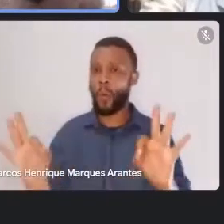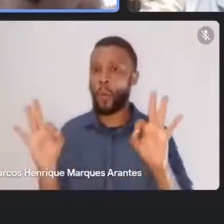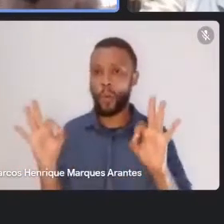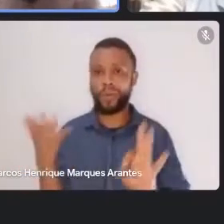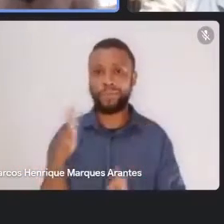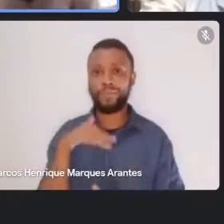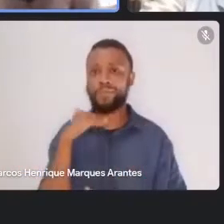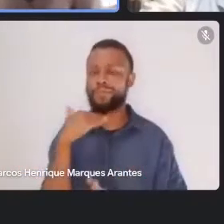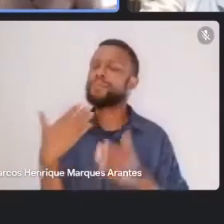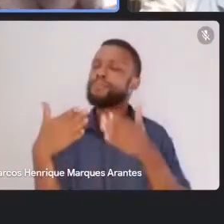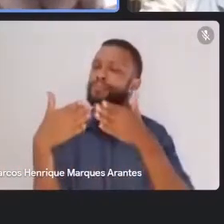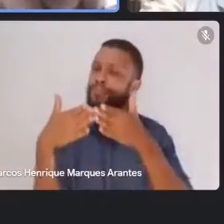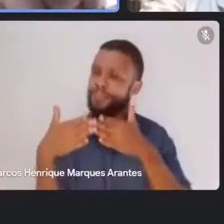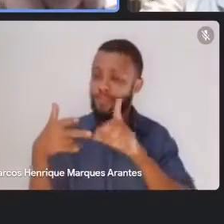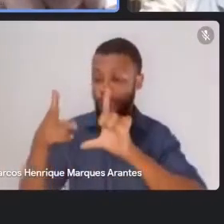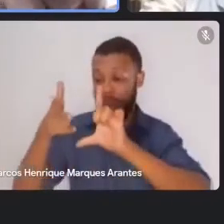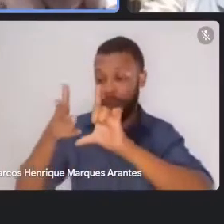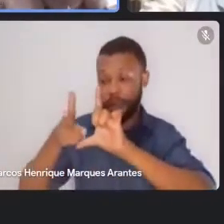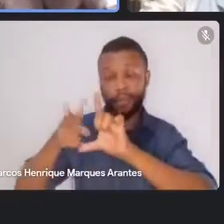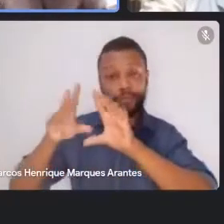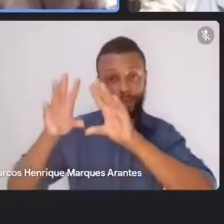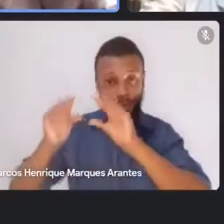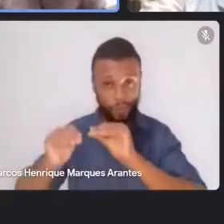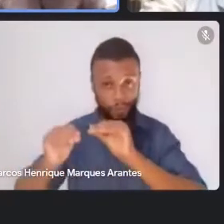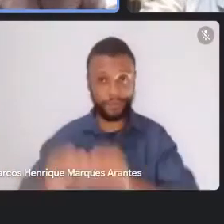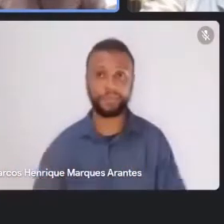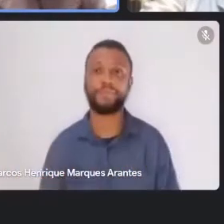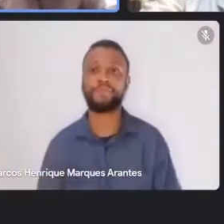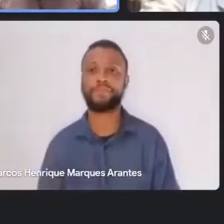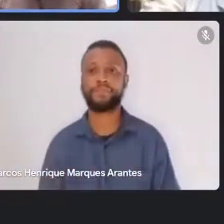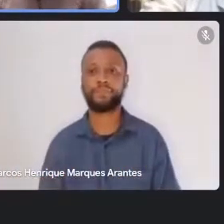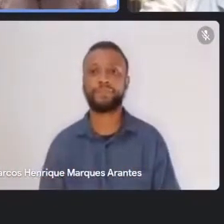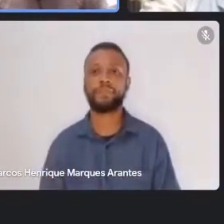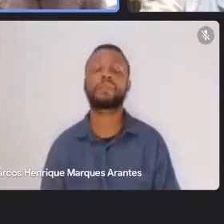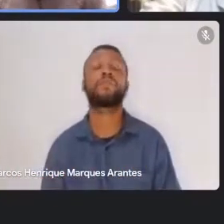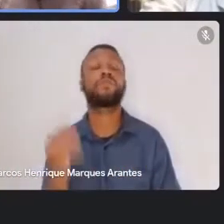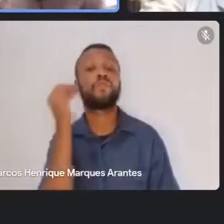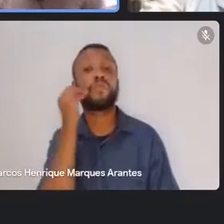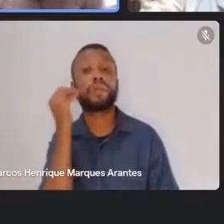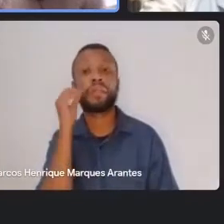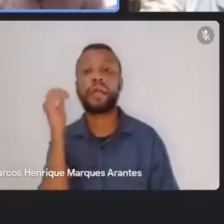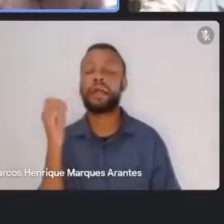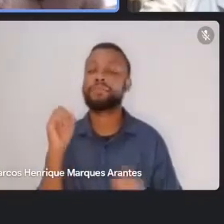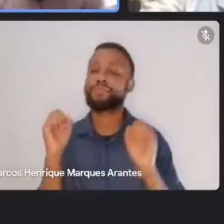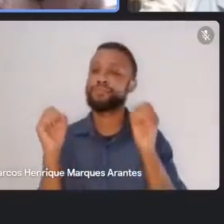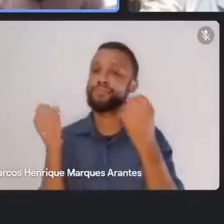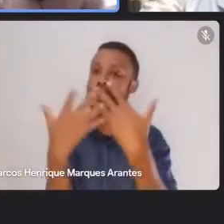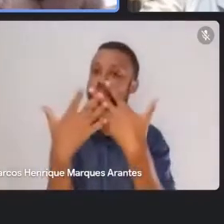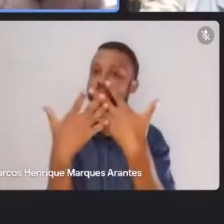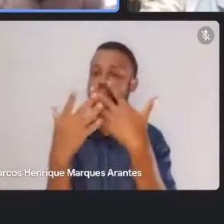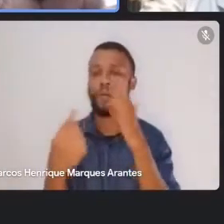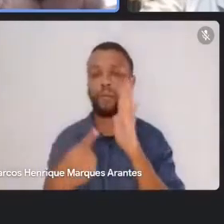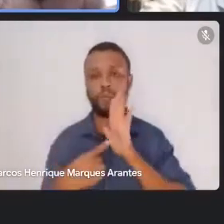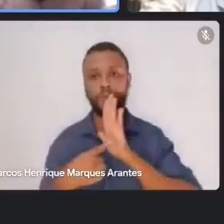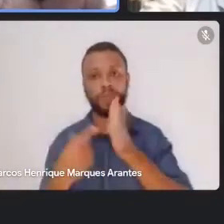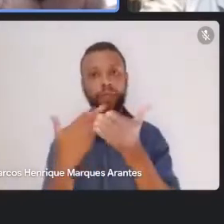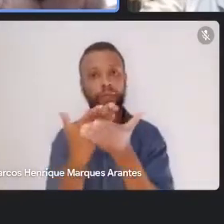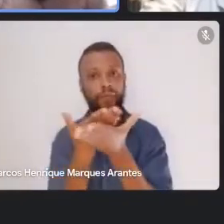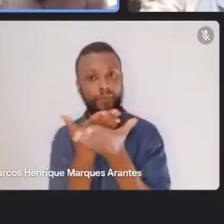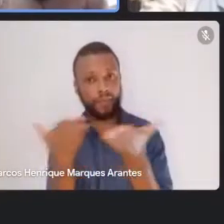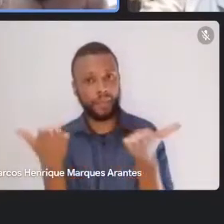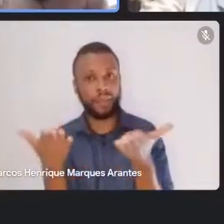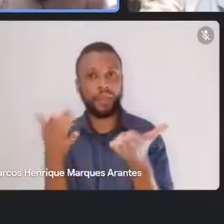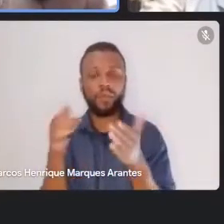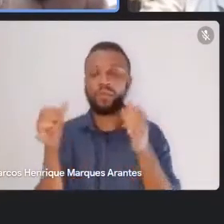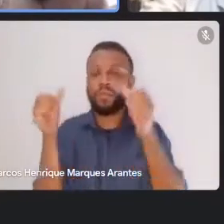fecha para a gente rapidinho. Muito bem. Eu vou tentar apresentar até um aqui para vocês. É a guia da